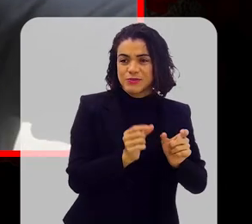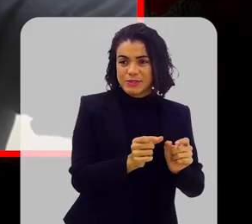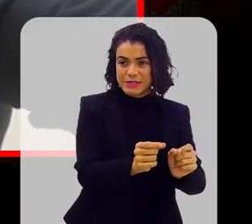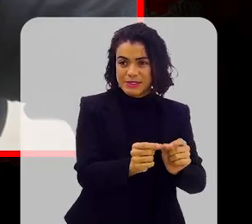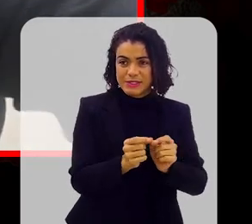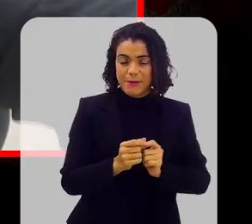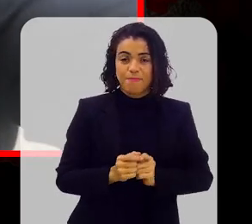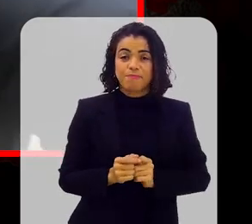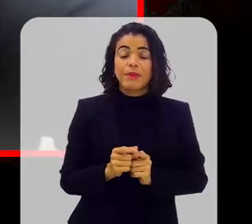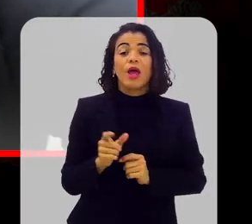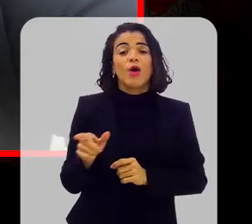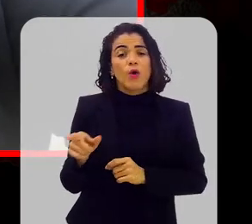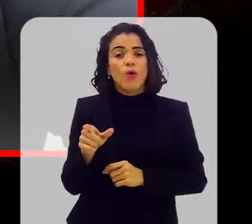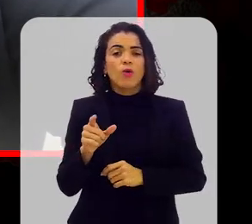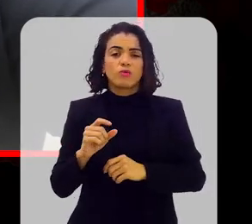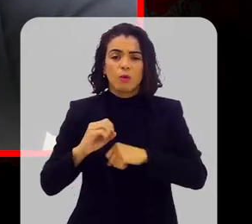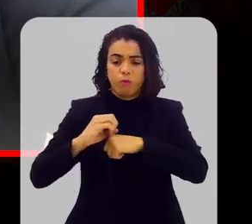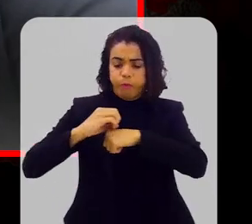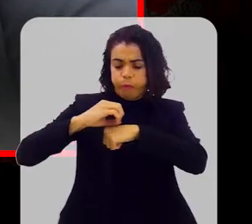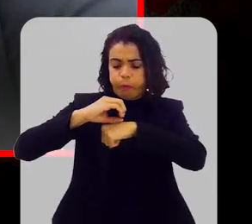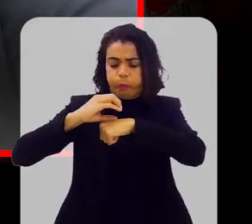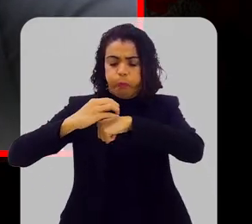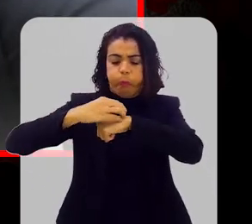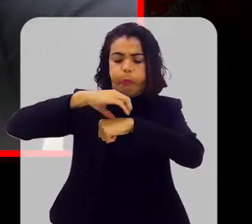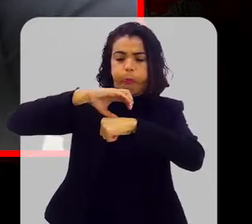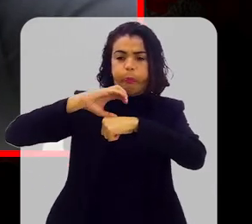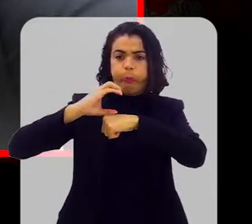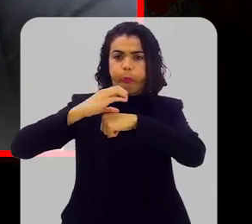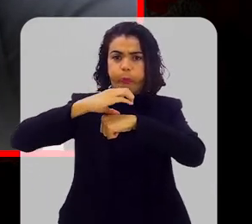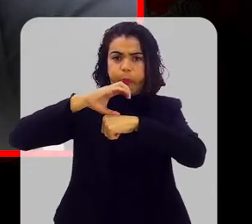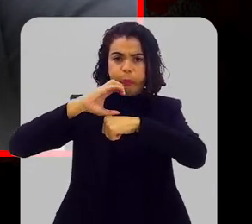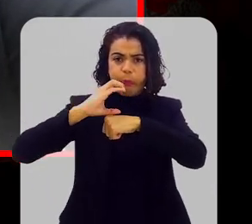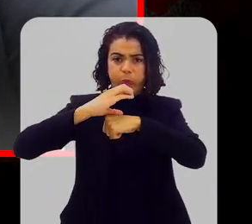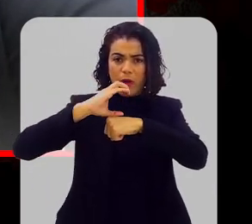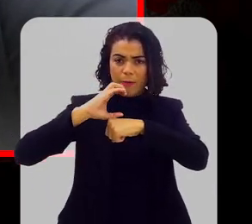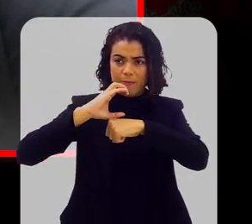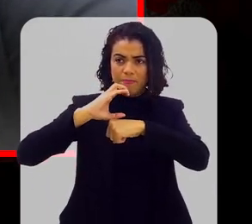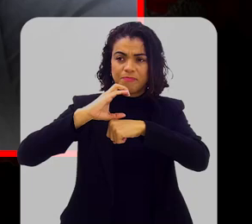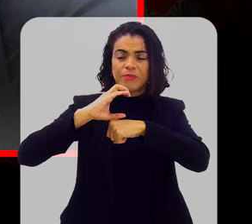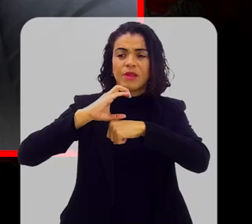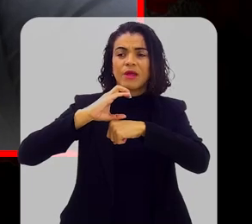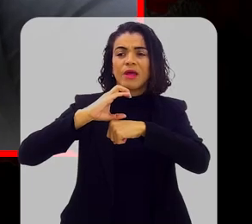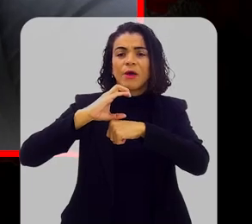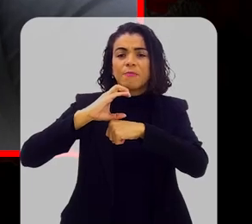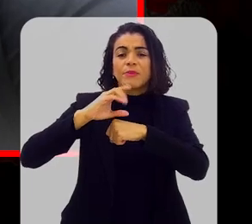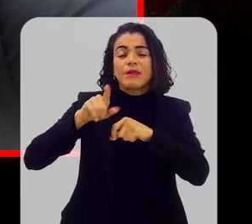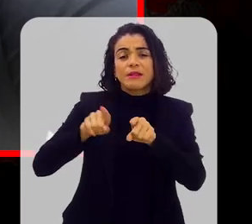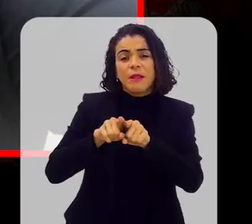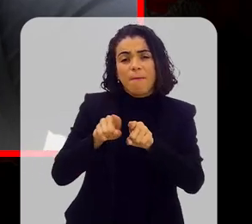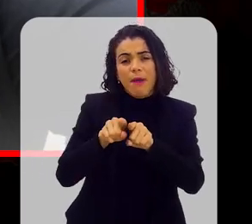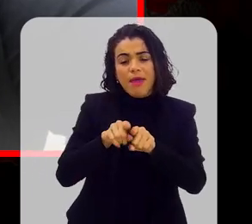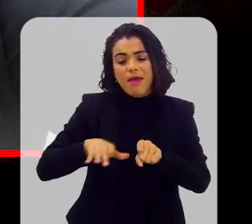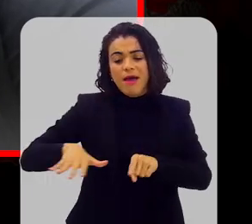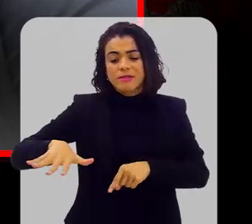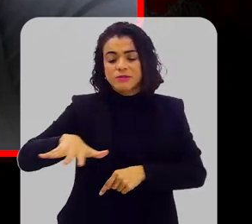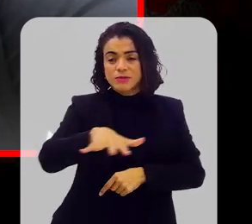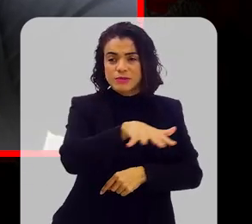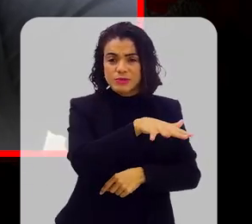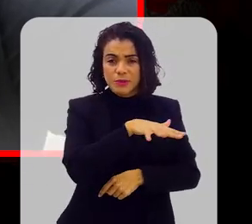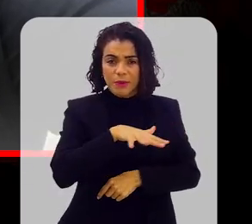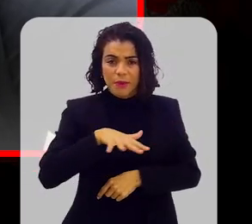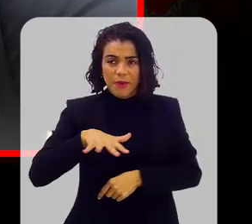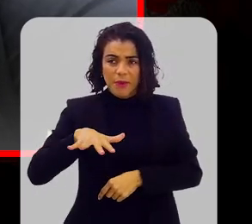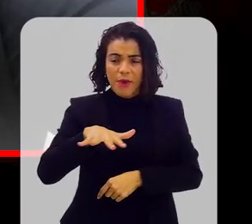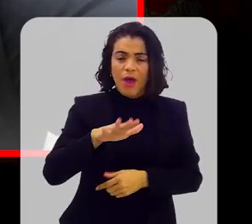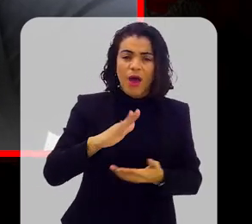A maior parte dos tumores são esporádicos, como eu disse, não relacionados a síndromes genéticas. E os fatores ambientais